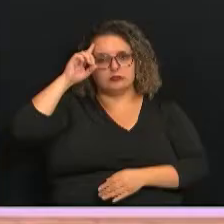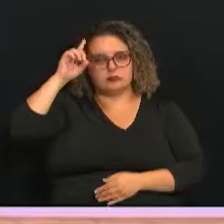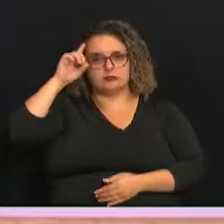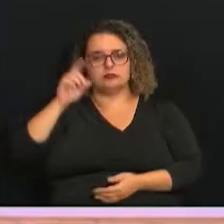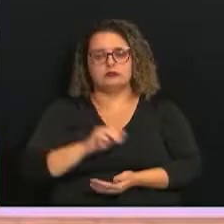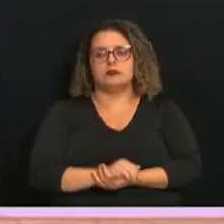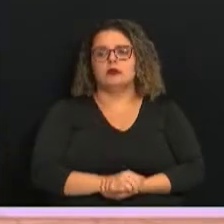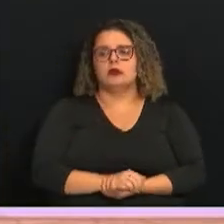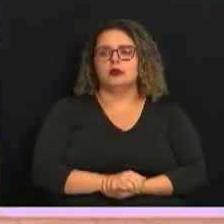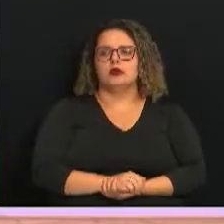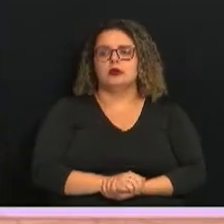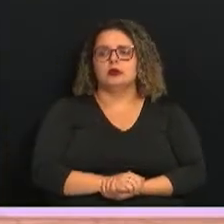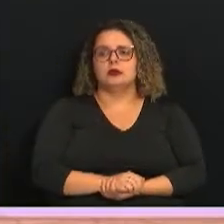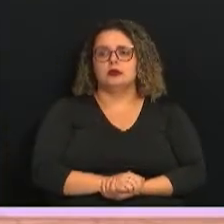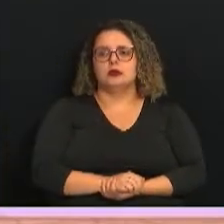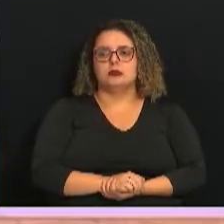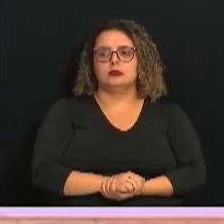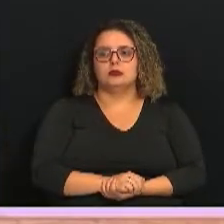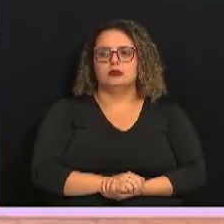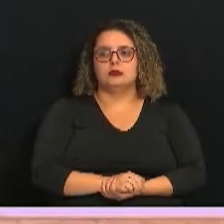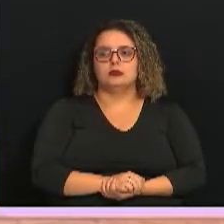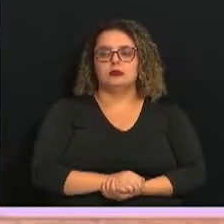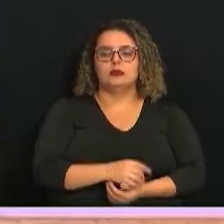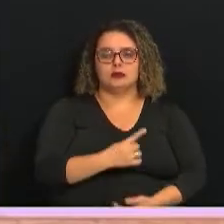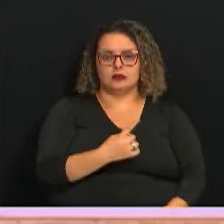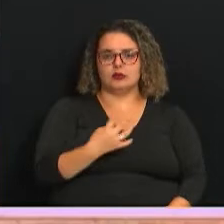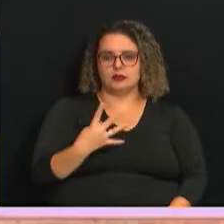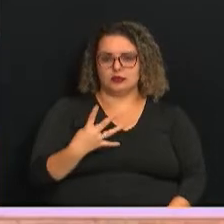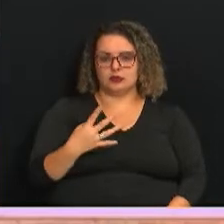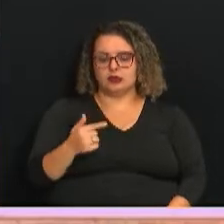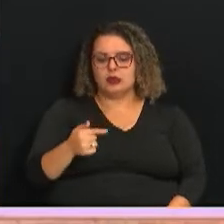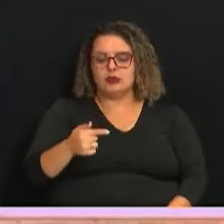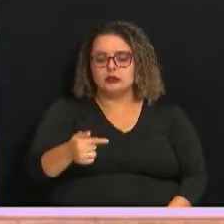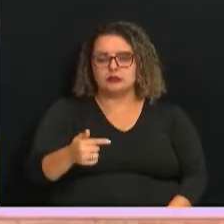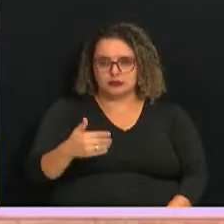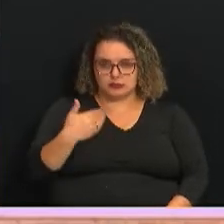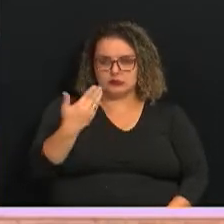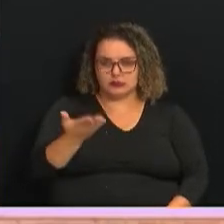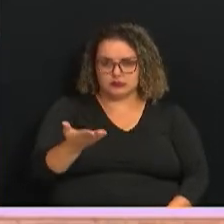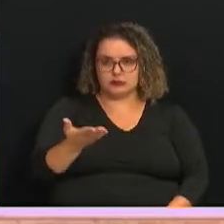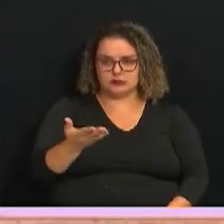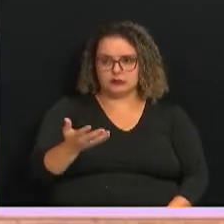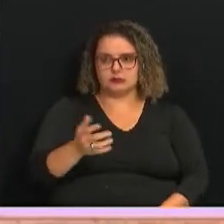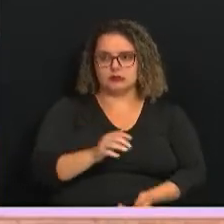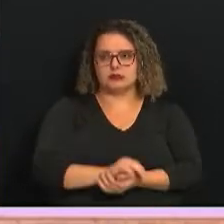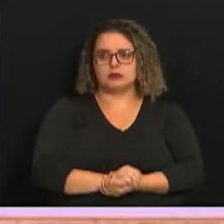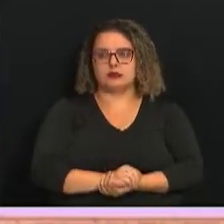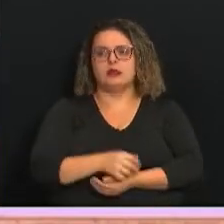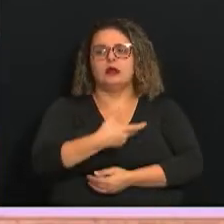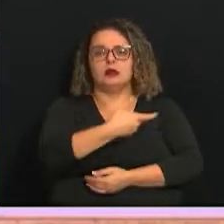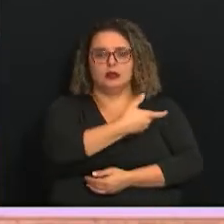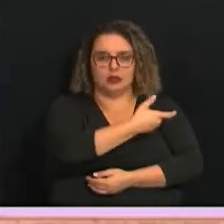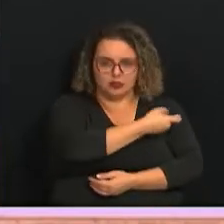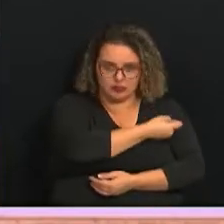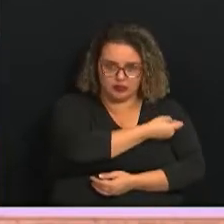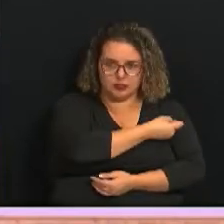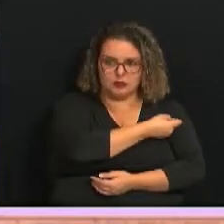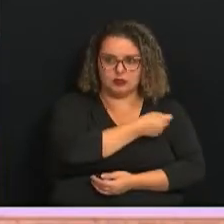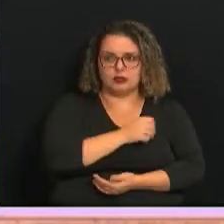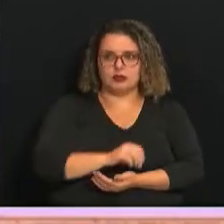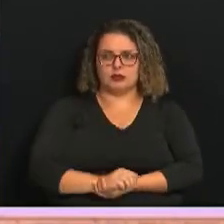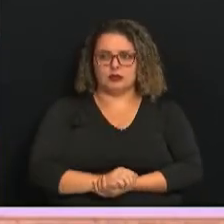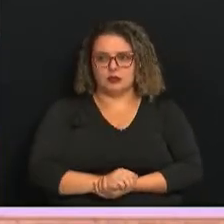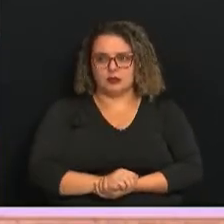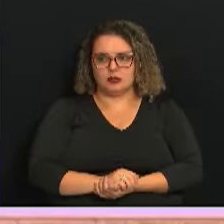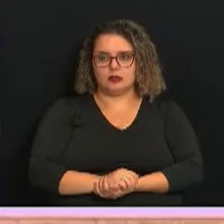A partir do dia 14, semana que vem, passaremos a colocar as vacinas nas salas de